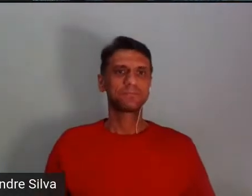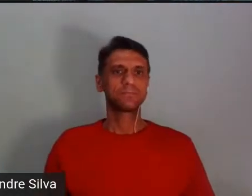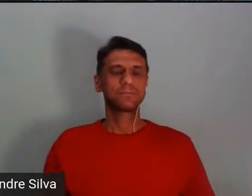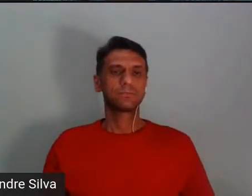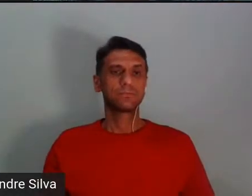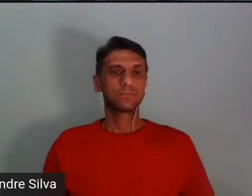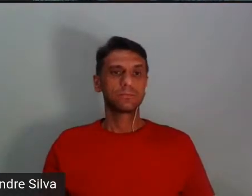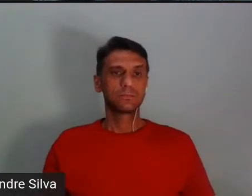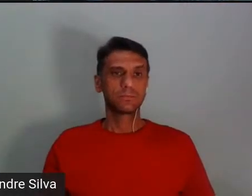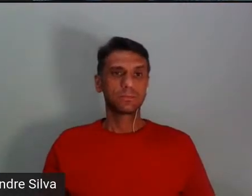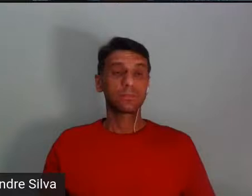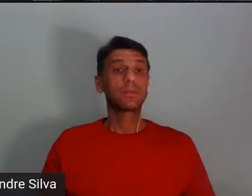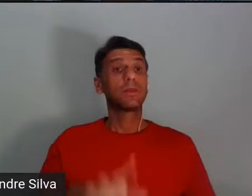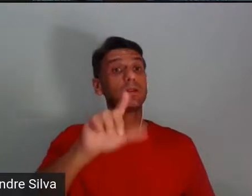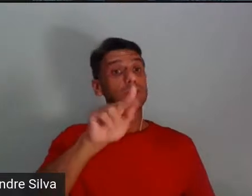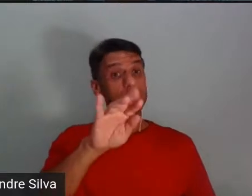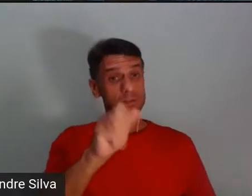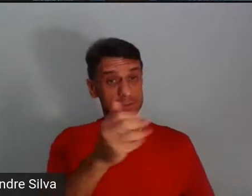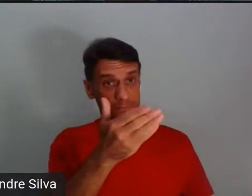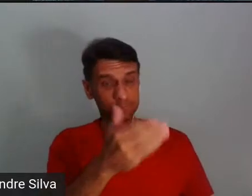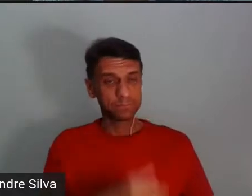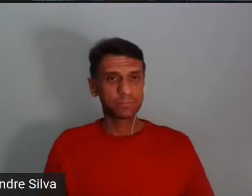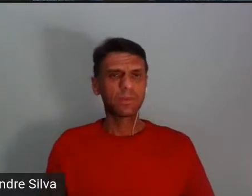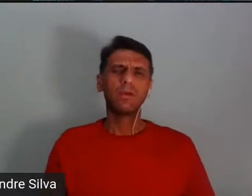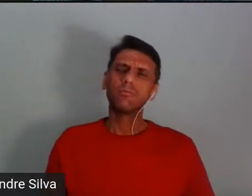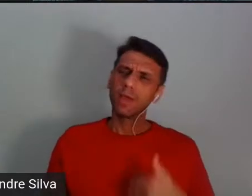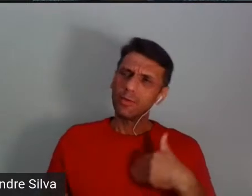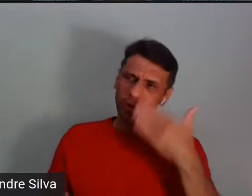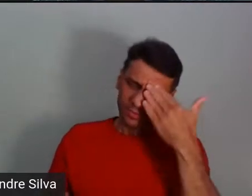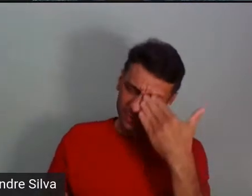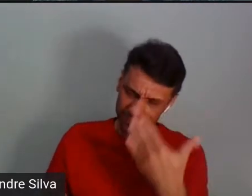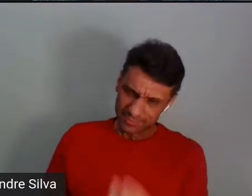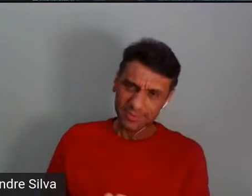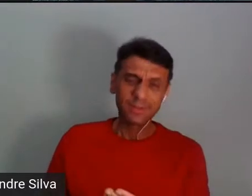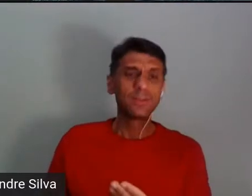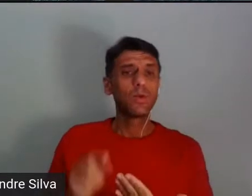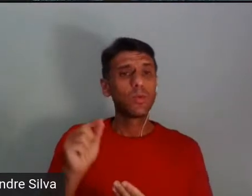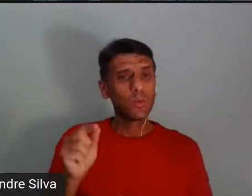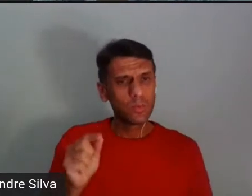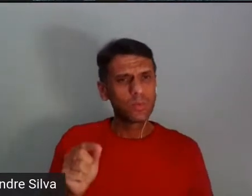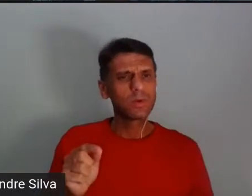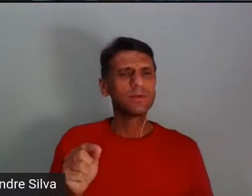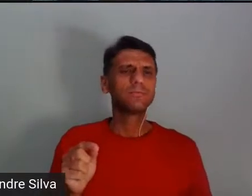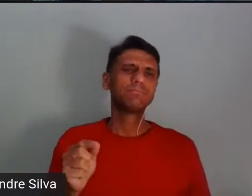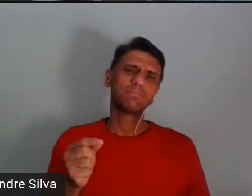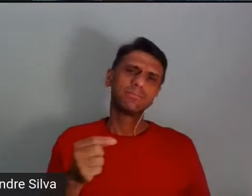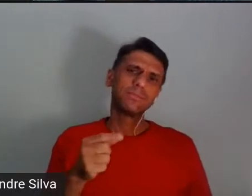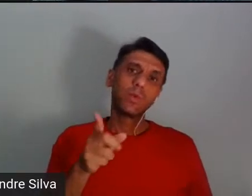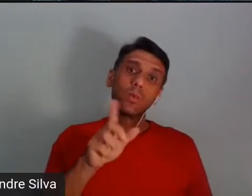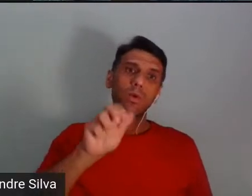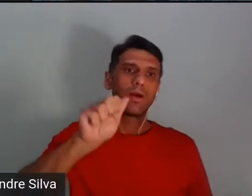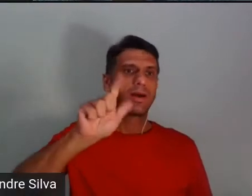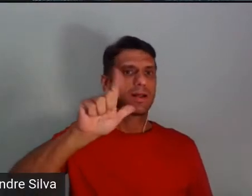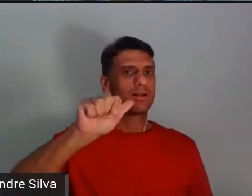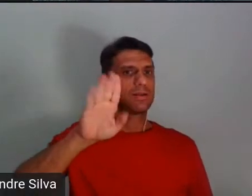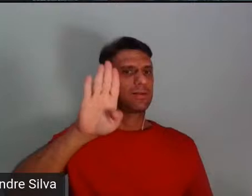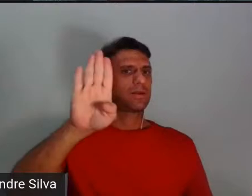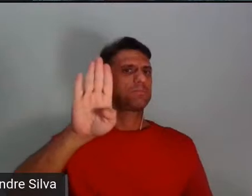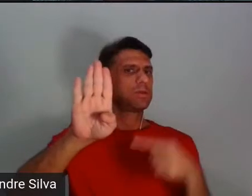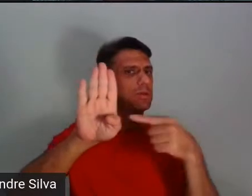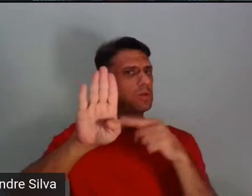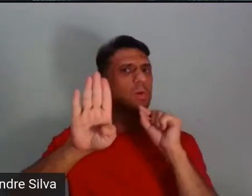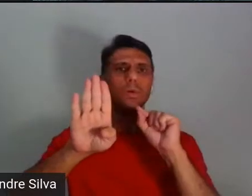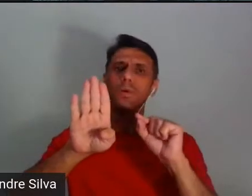Letícia? Eu queria agradecer, claro, a Lab, acho que vocês estão numa leva de